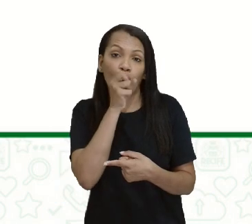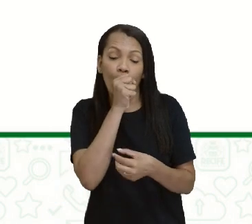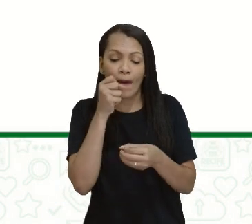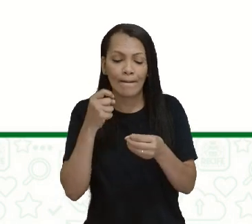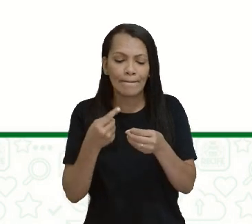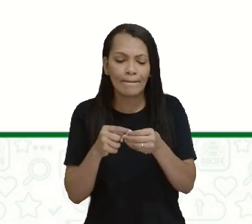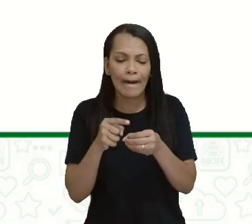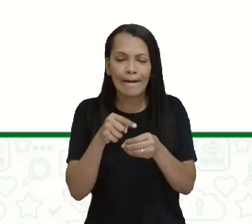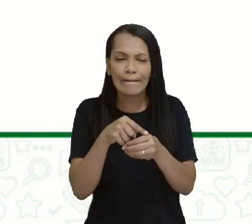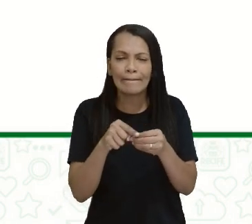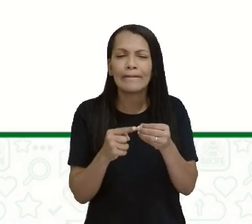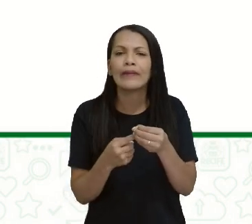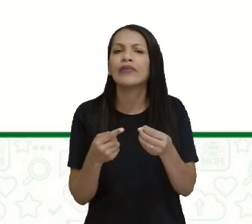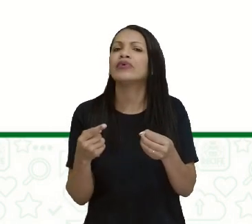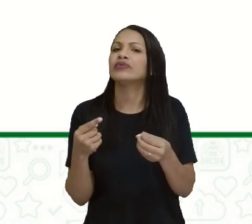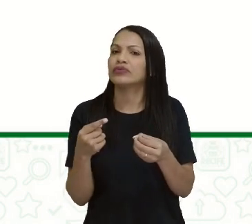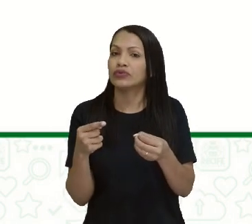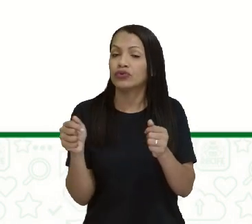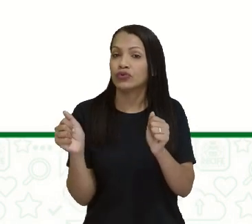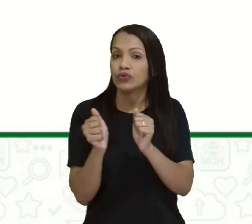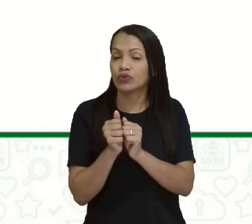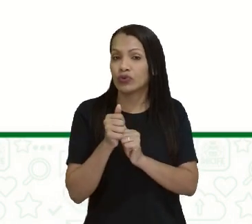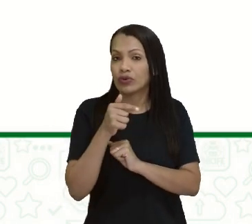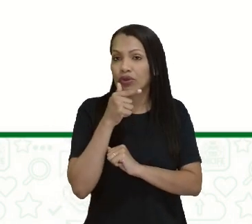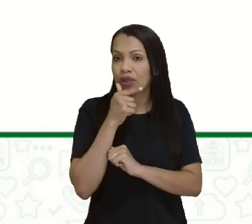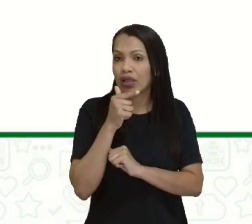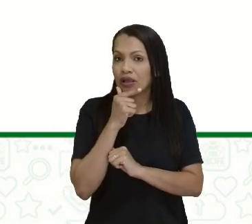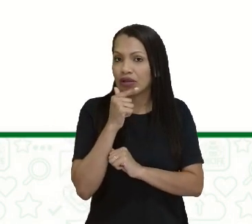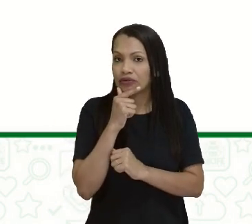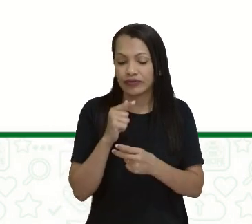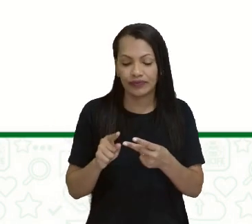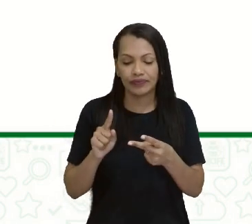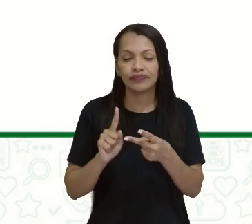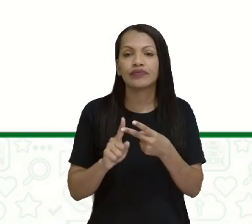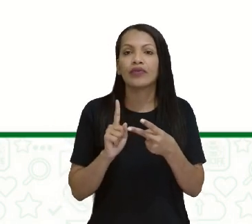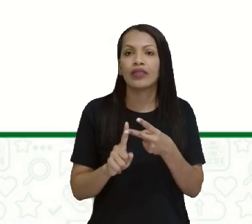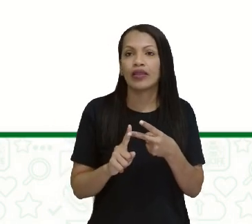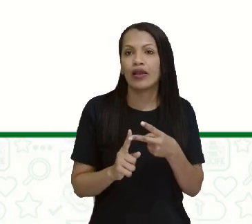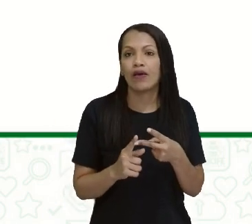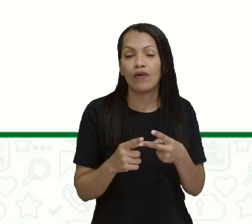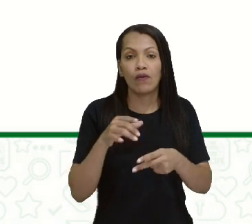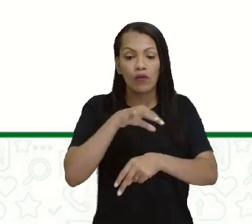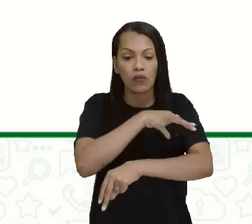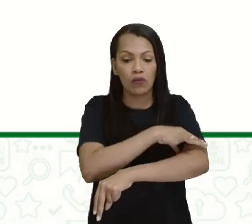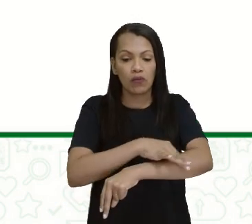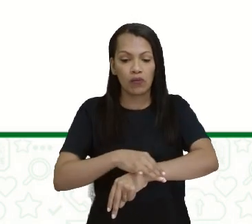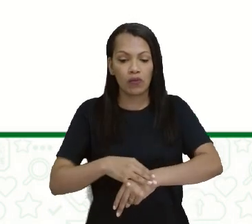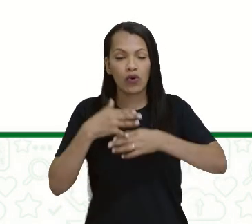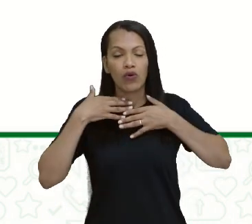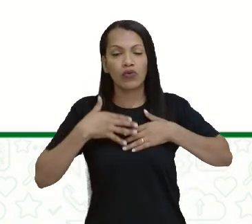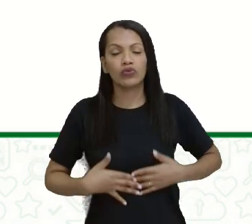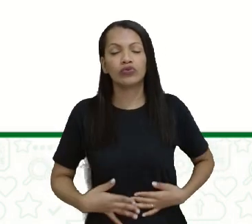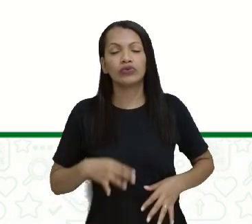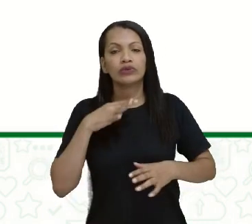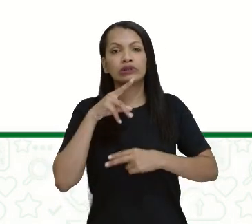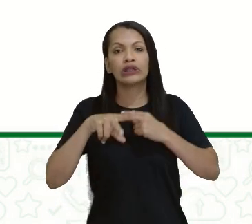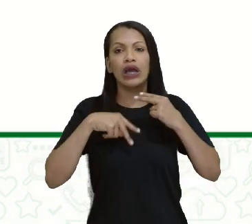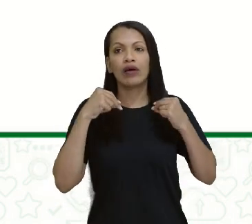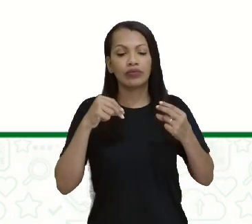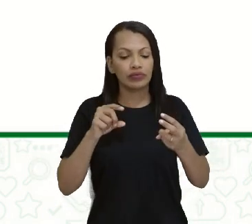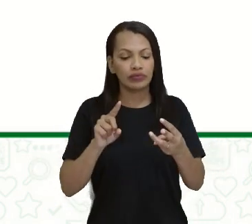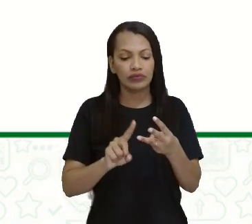e o fusca. Baseado nessa ideia aí, vocês poderiam pensar o que é um clássico.